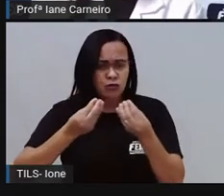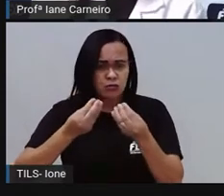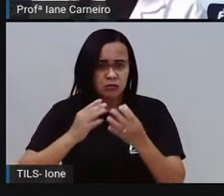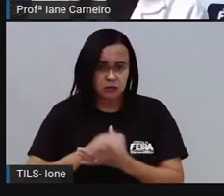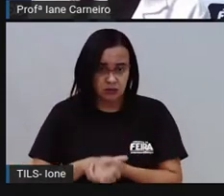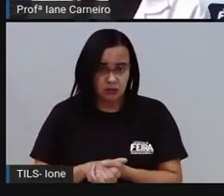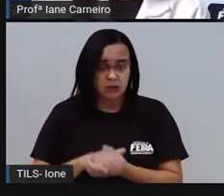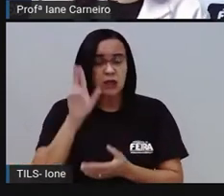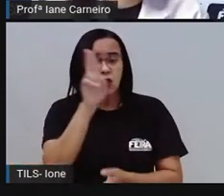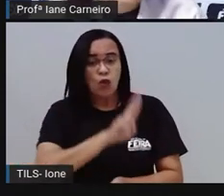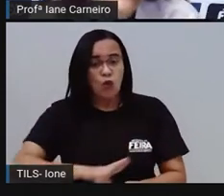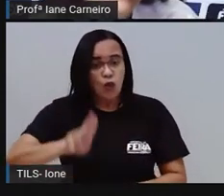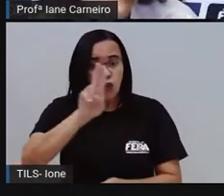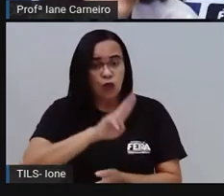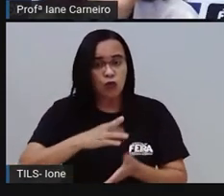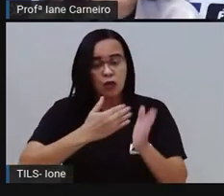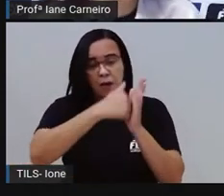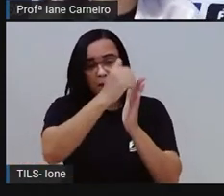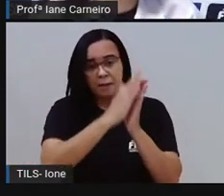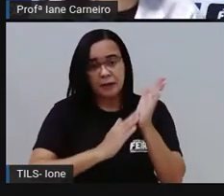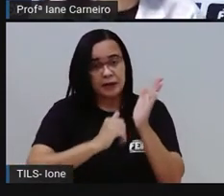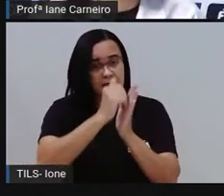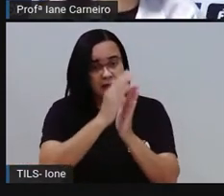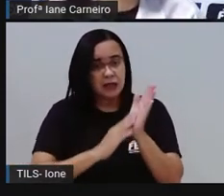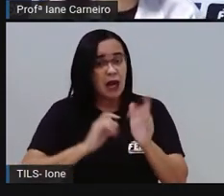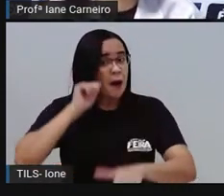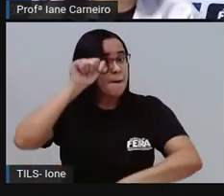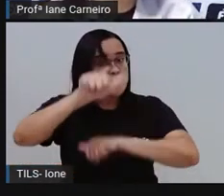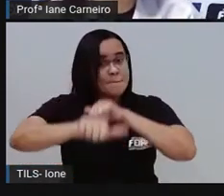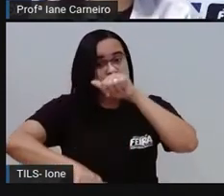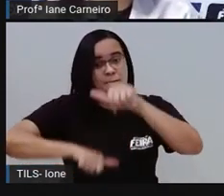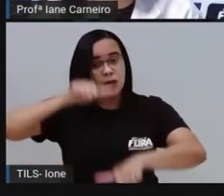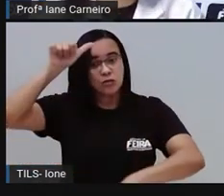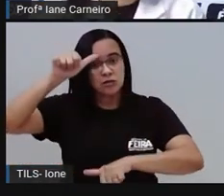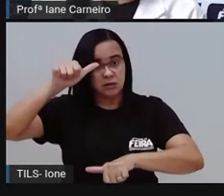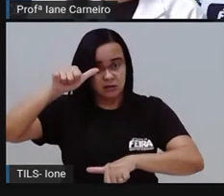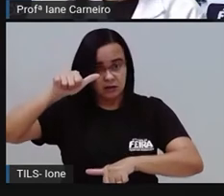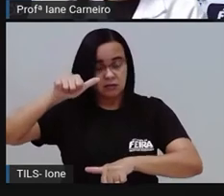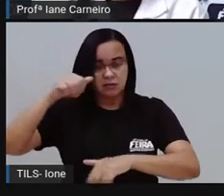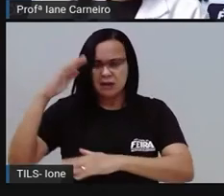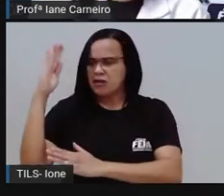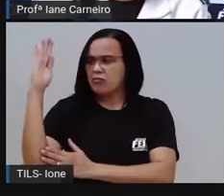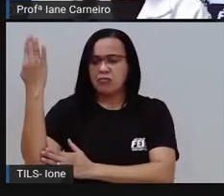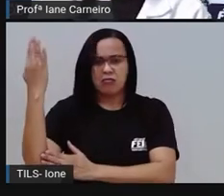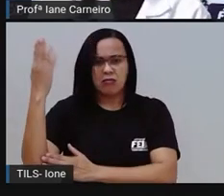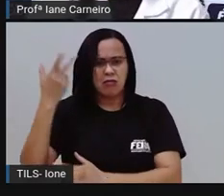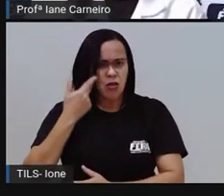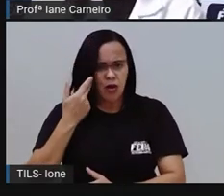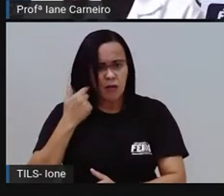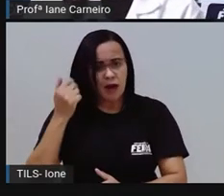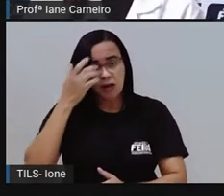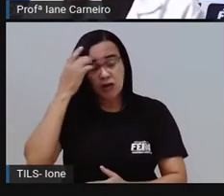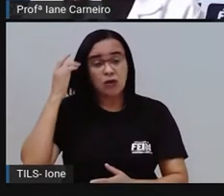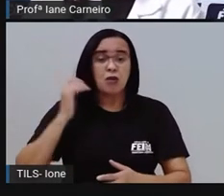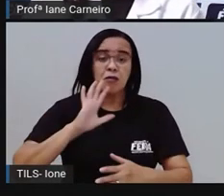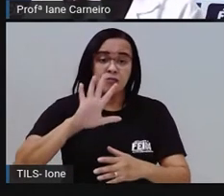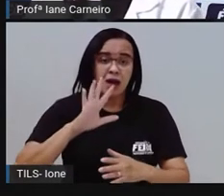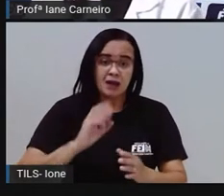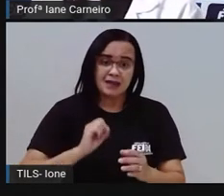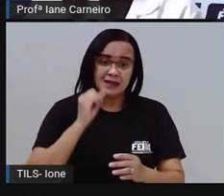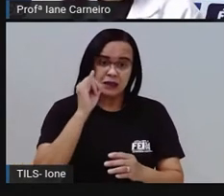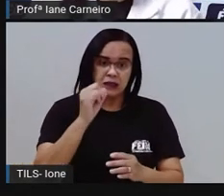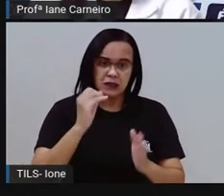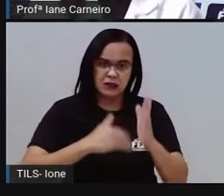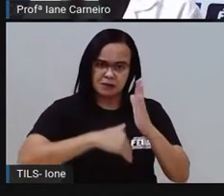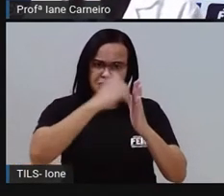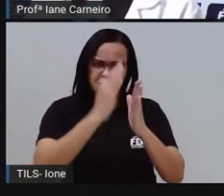essa madeira, você está alterando o tempo de decomposição dela, ó, e aí ela leva mais de 13